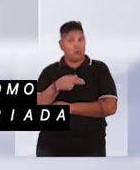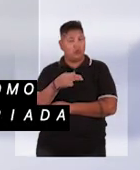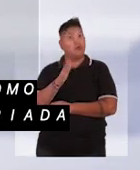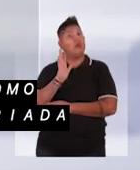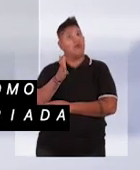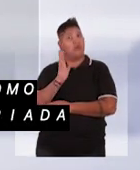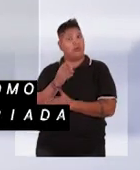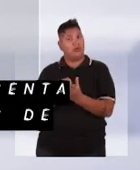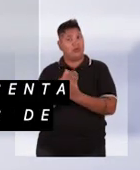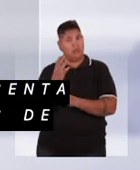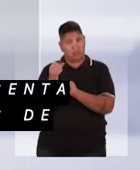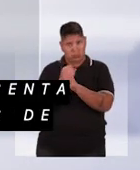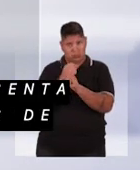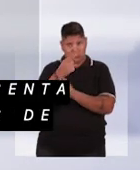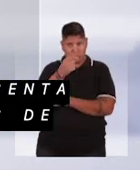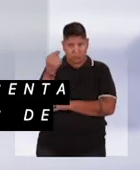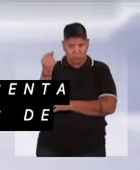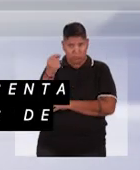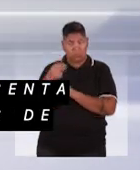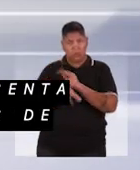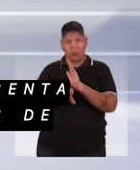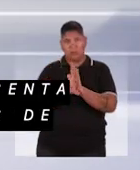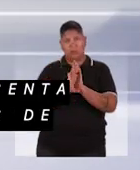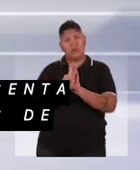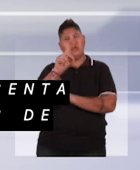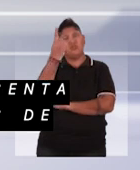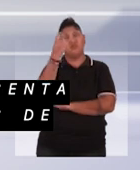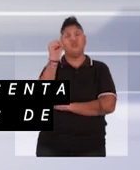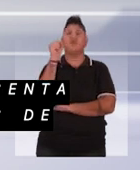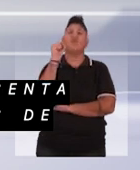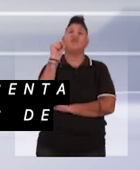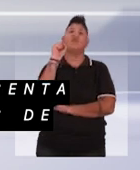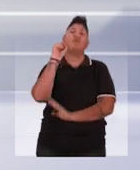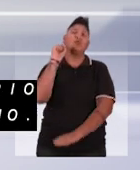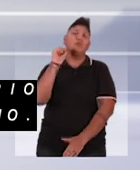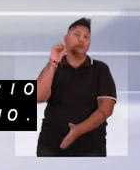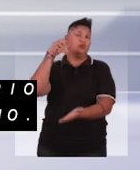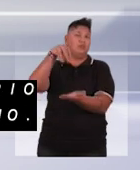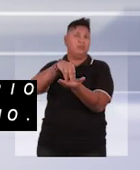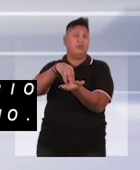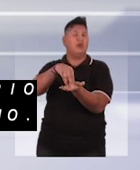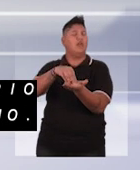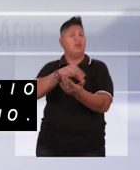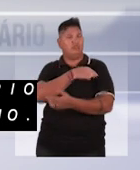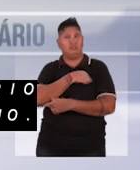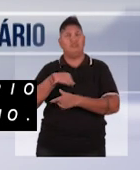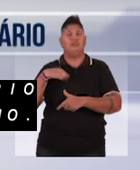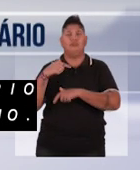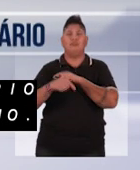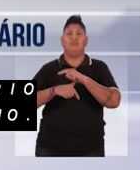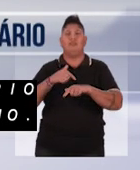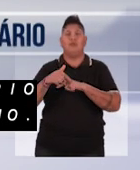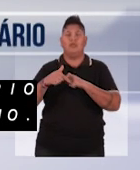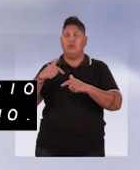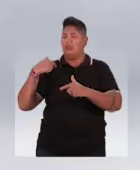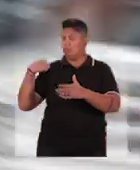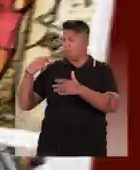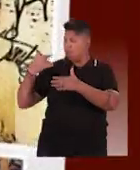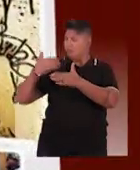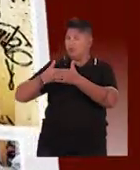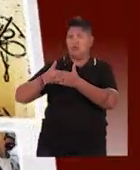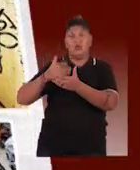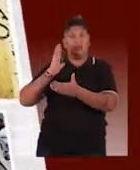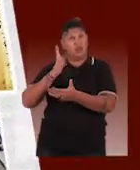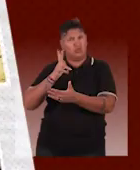foi criada no ano 2000 e representa um dos oito pilares de atuação do Ministério Público do Trabalho. De lá para cá,